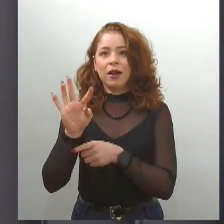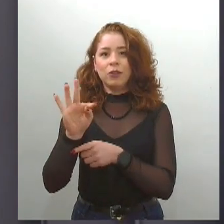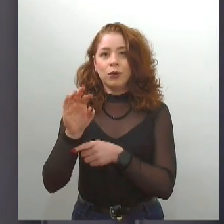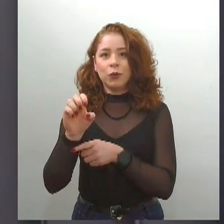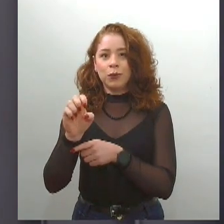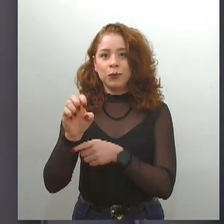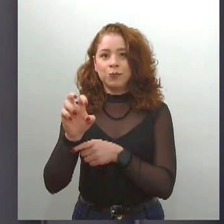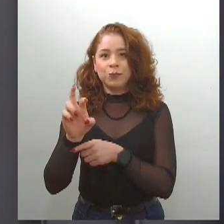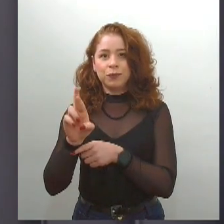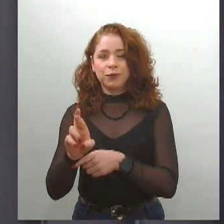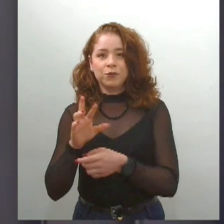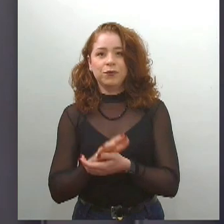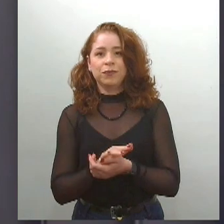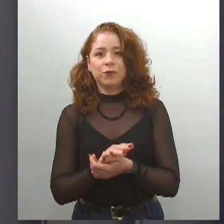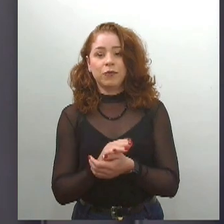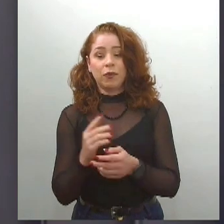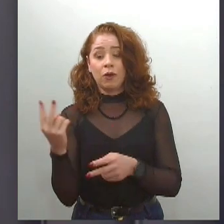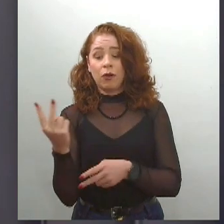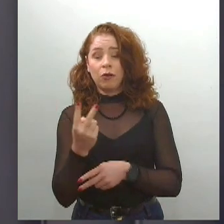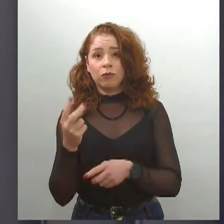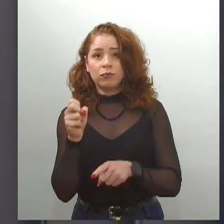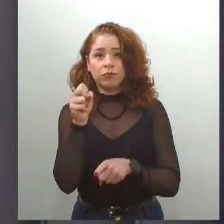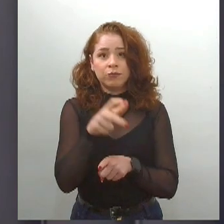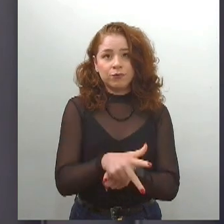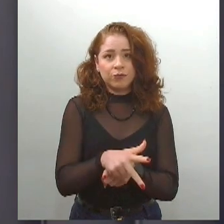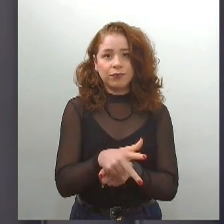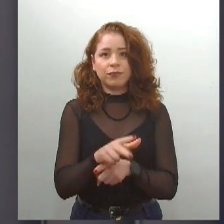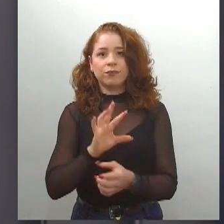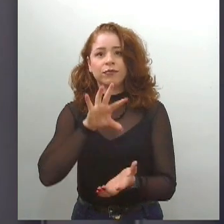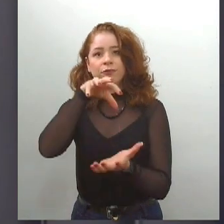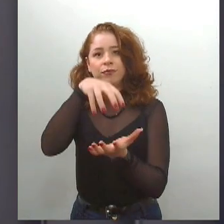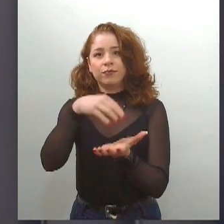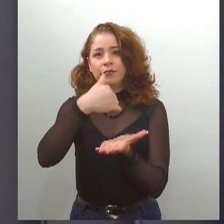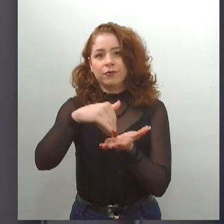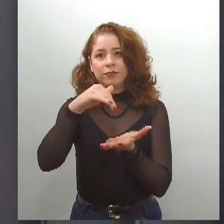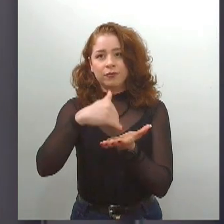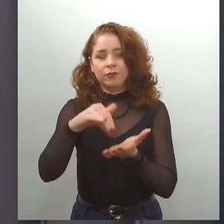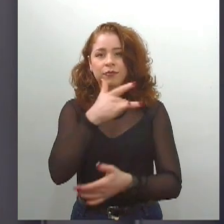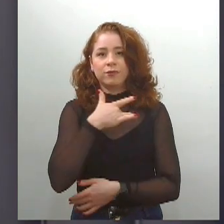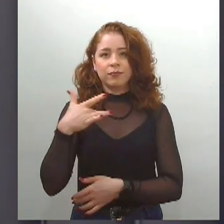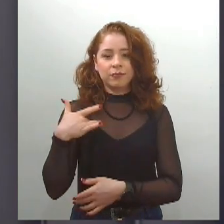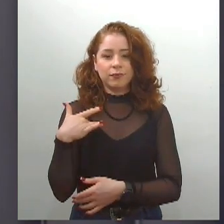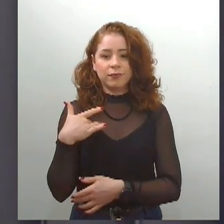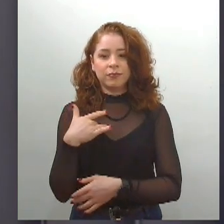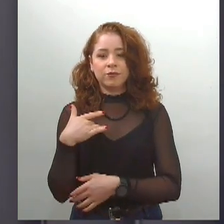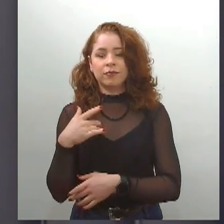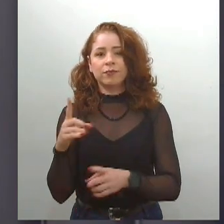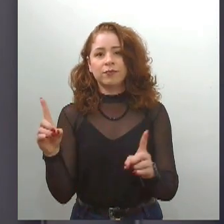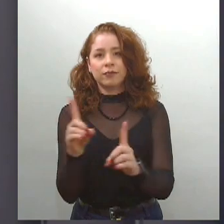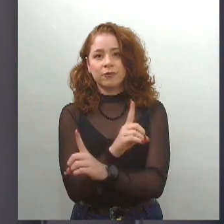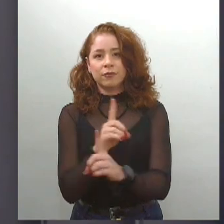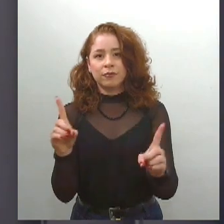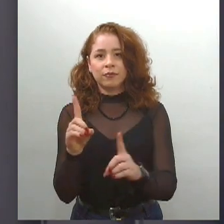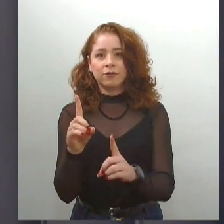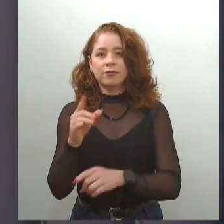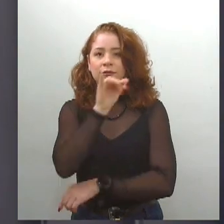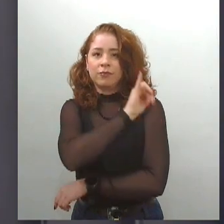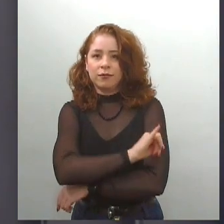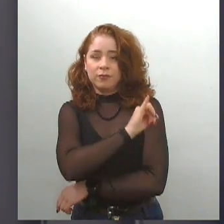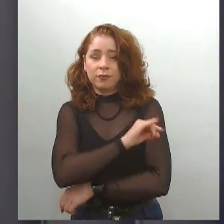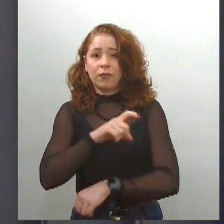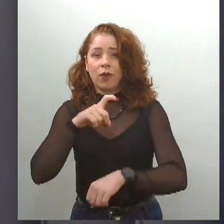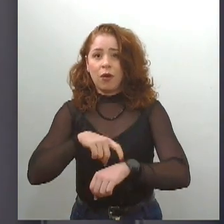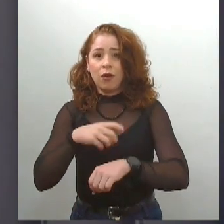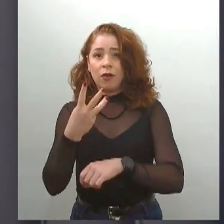acontecerão na sede da Secretaria de Estado da Saúde, situada na Avenida Rio de Janeiro, às 15h. No início